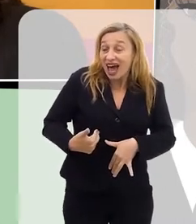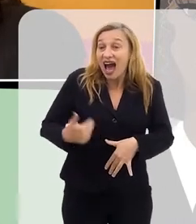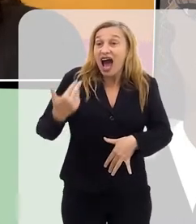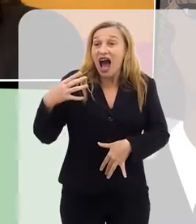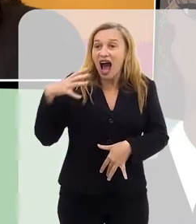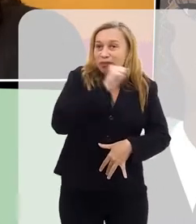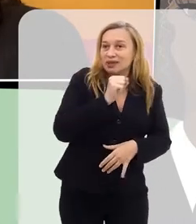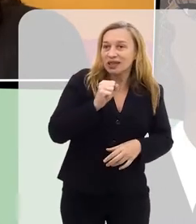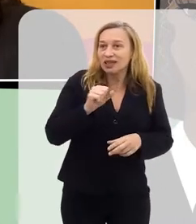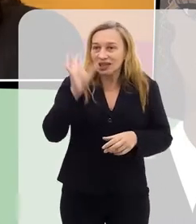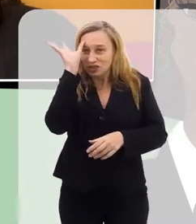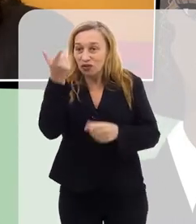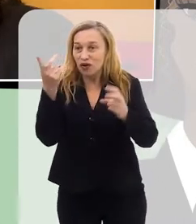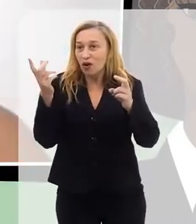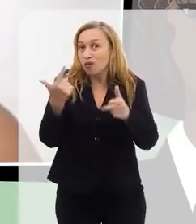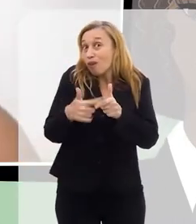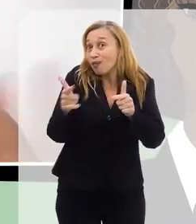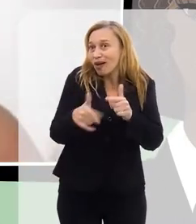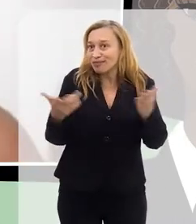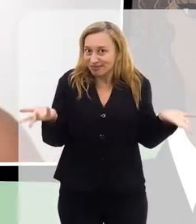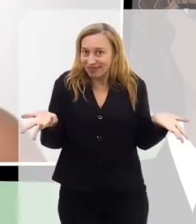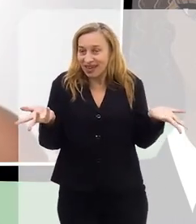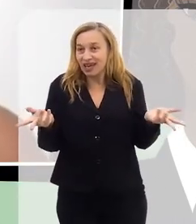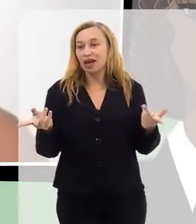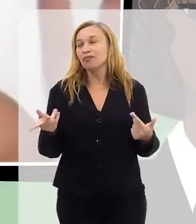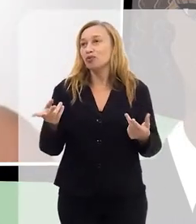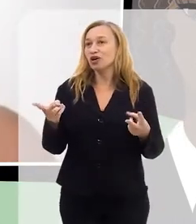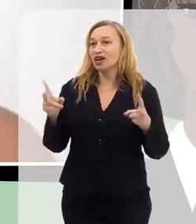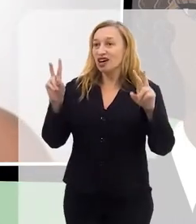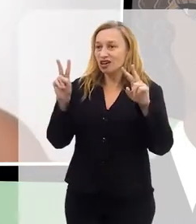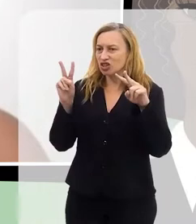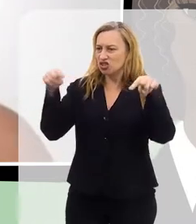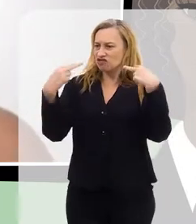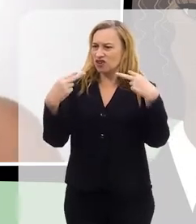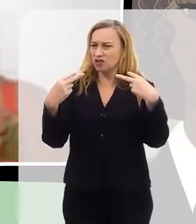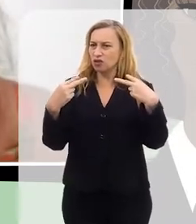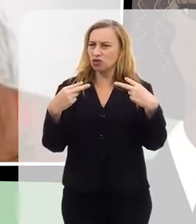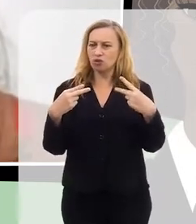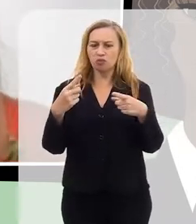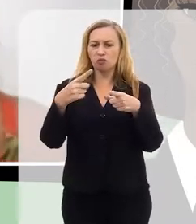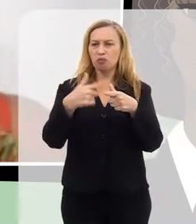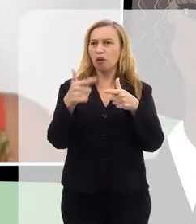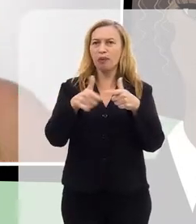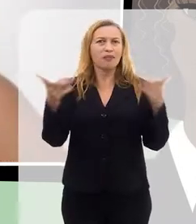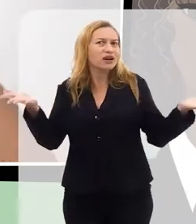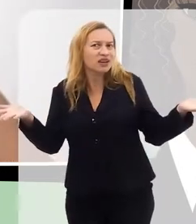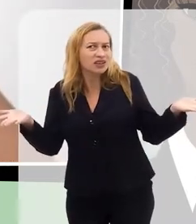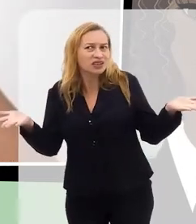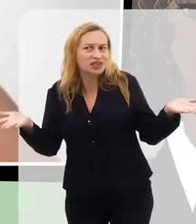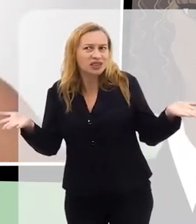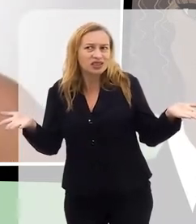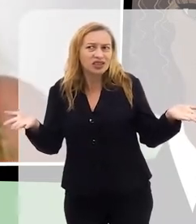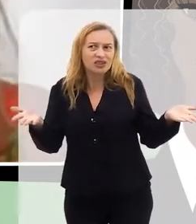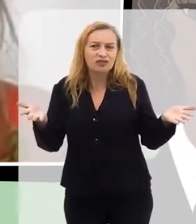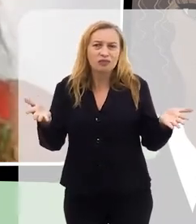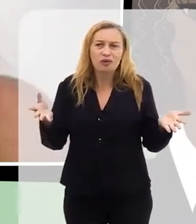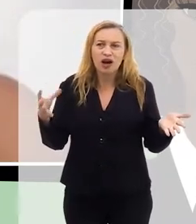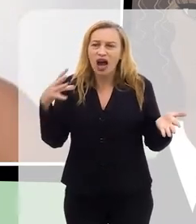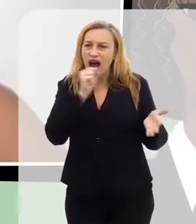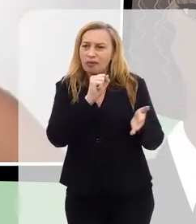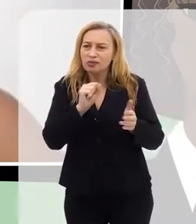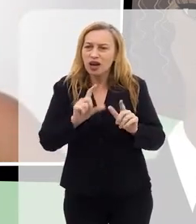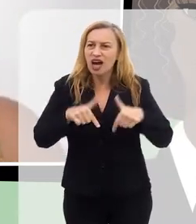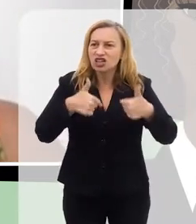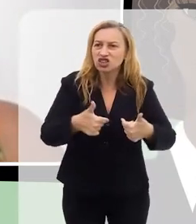este problema, né? Porque a gente é vista como um problema, né? Vamos resolver esse problema. Vamos antecipar,